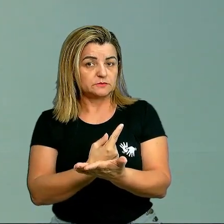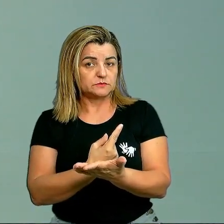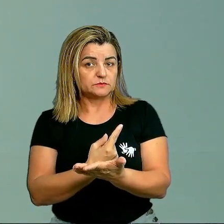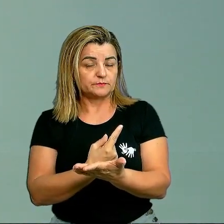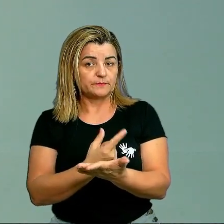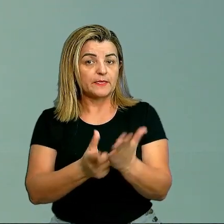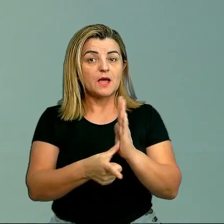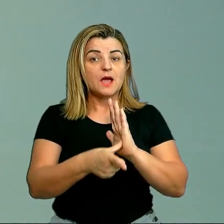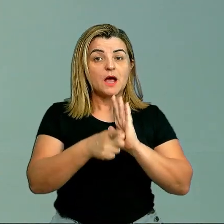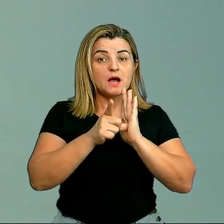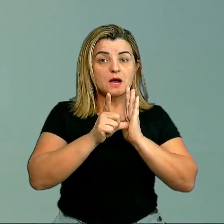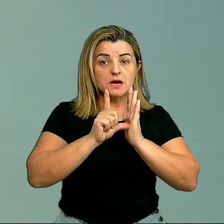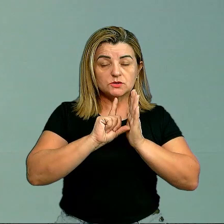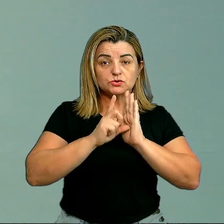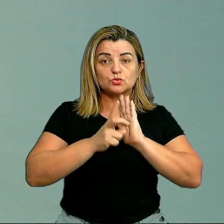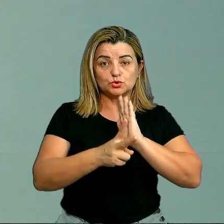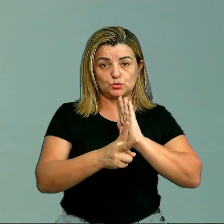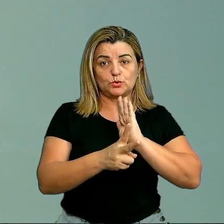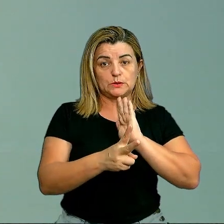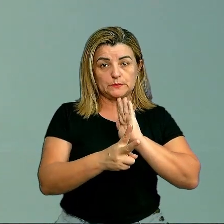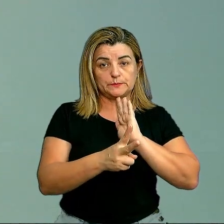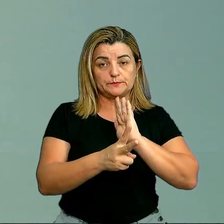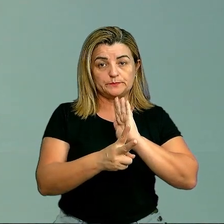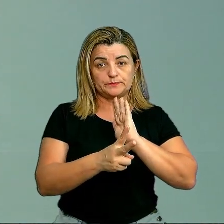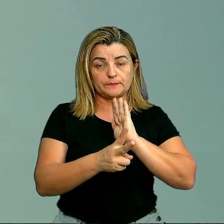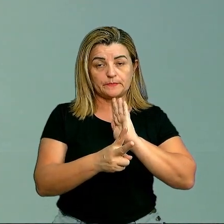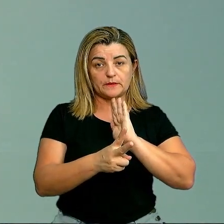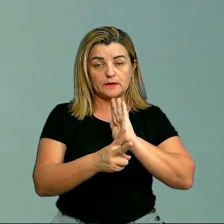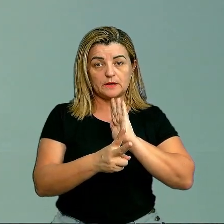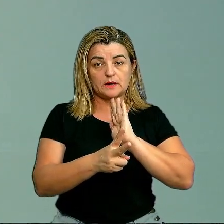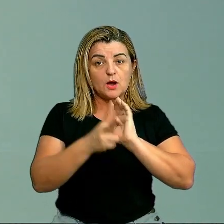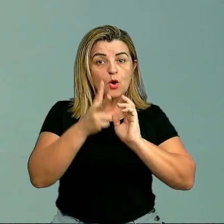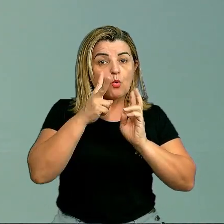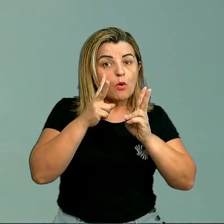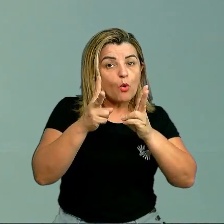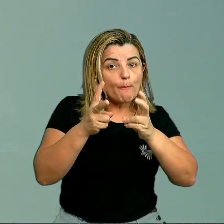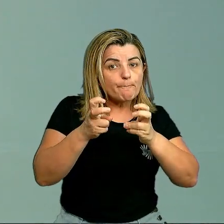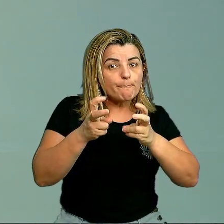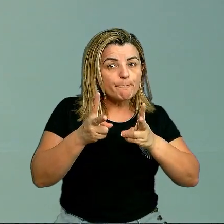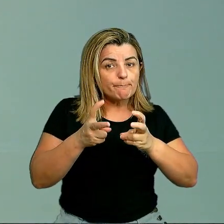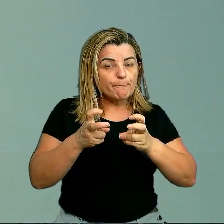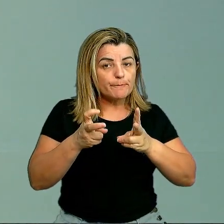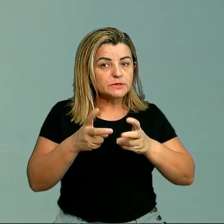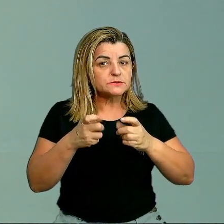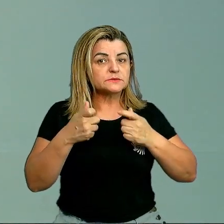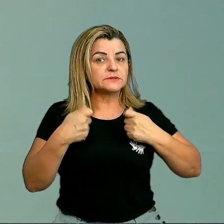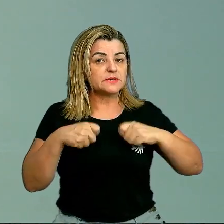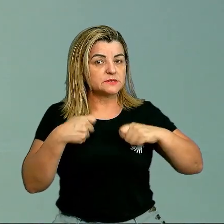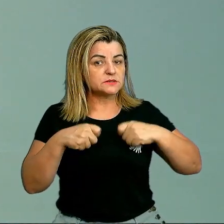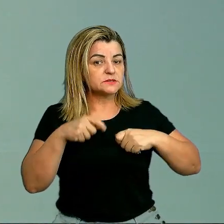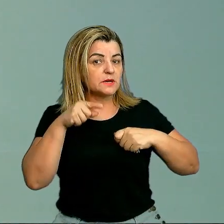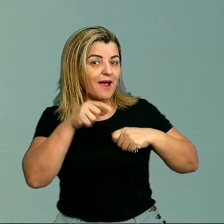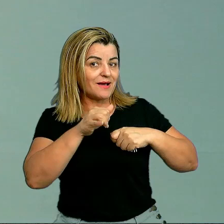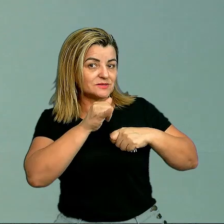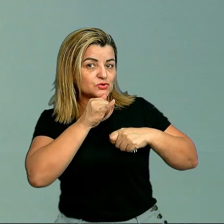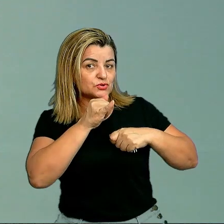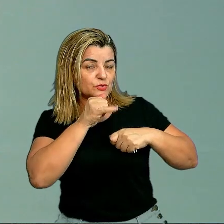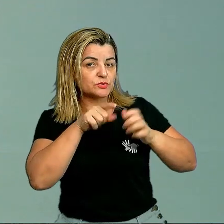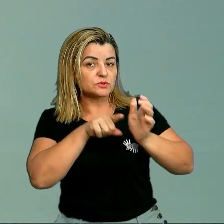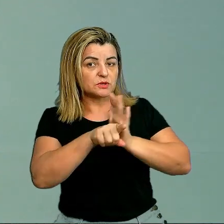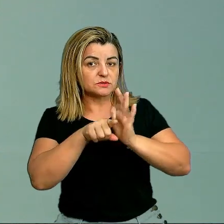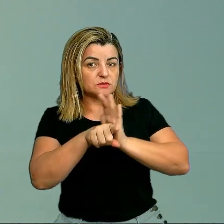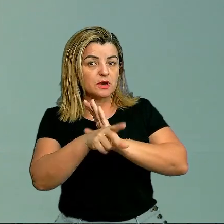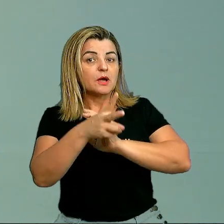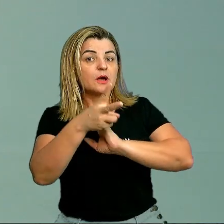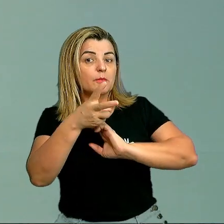Antes da gente continuar. Uma das observações, nesse tipo de questão, a gente